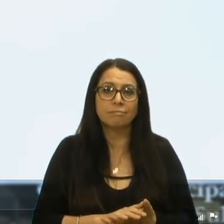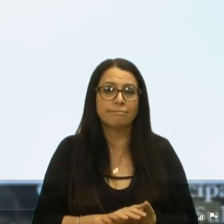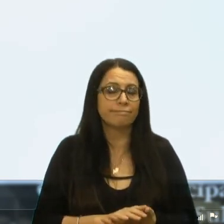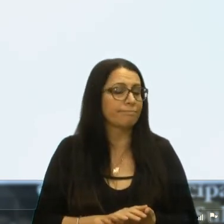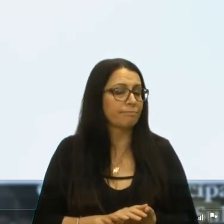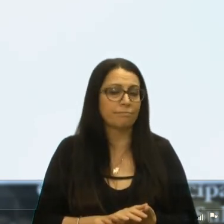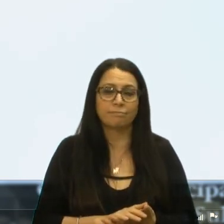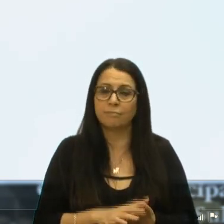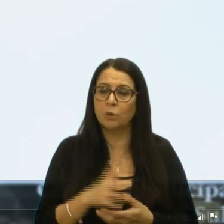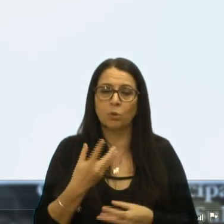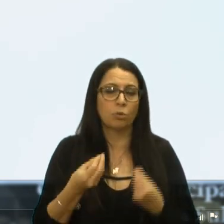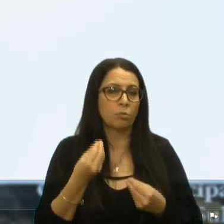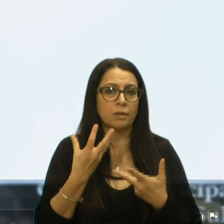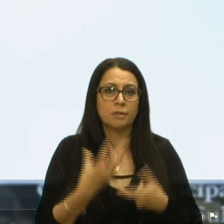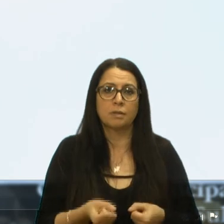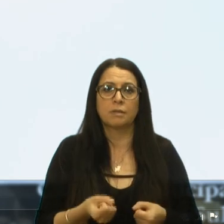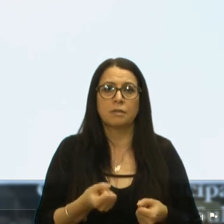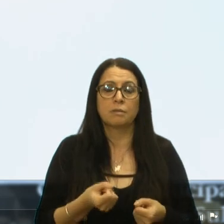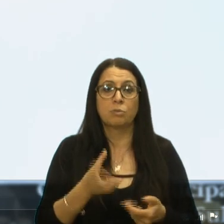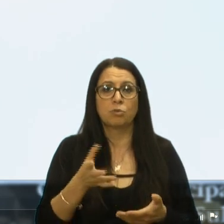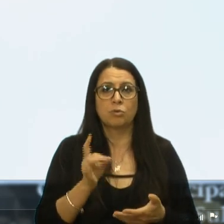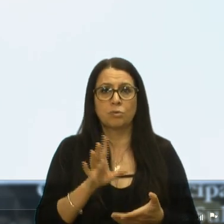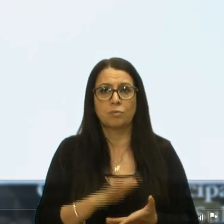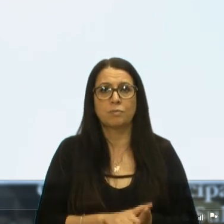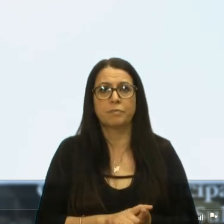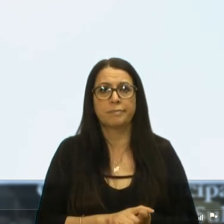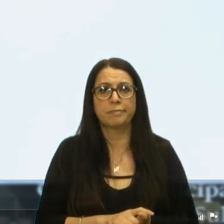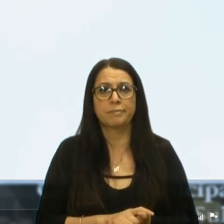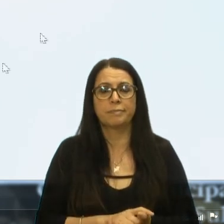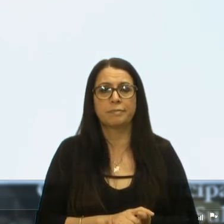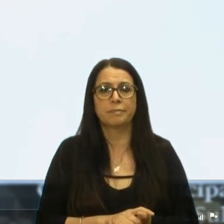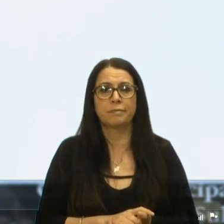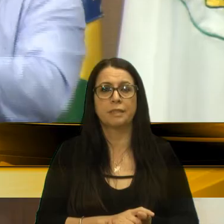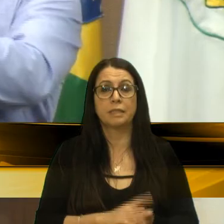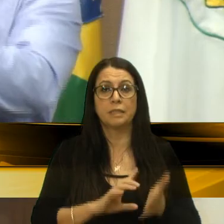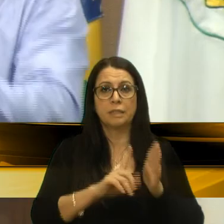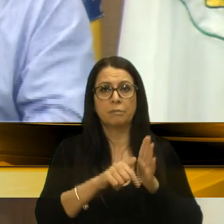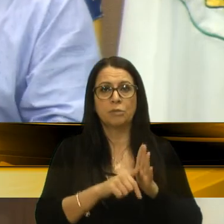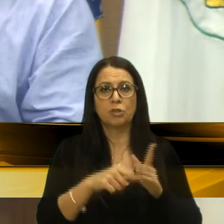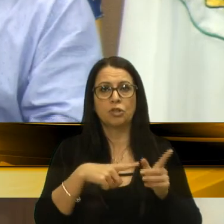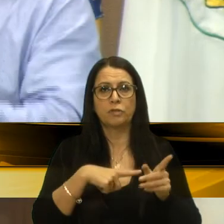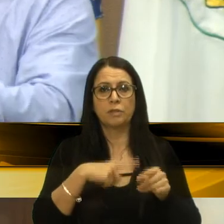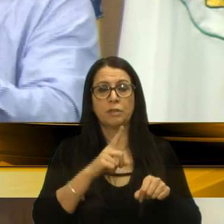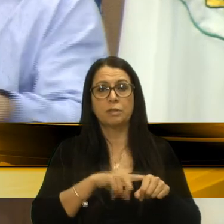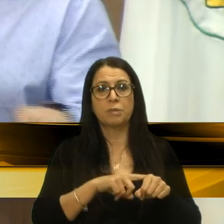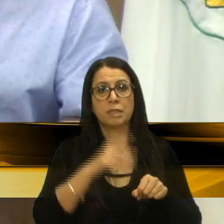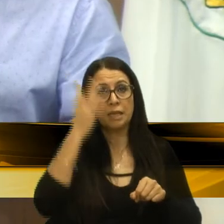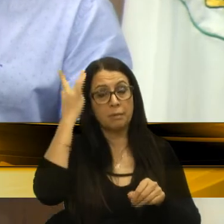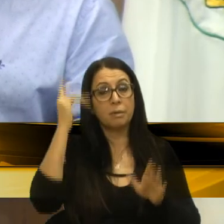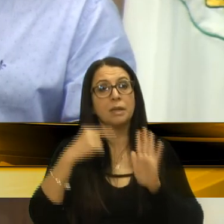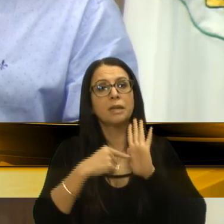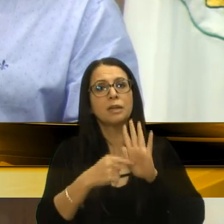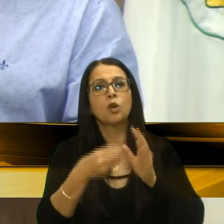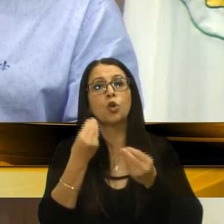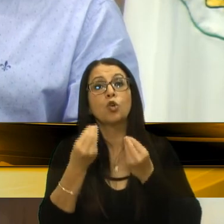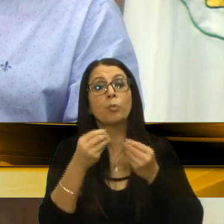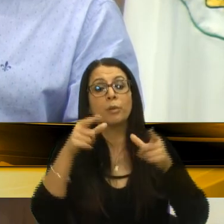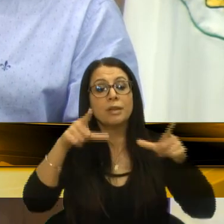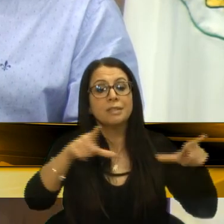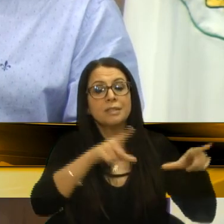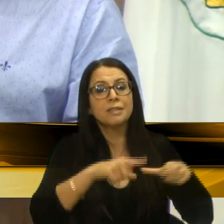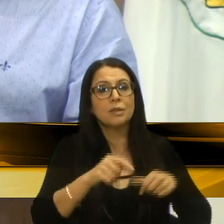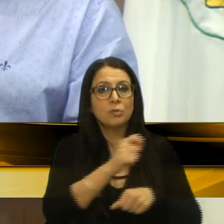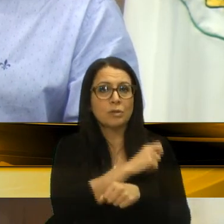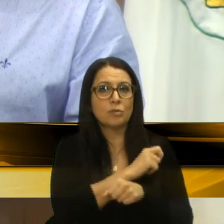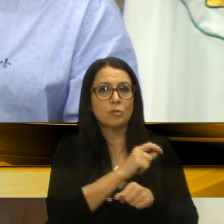não dá, colegas. Então, para hoje era isso. E, em seguida, se tiver espaço, amanhã vou mostrar como estão aqueles alunos do